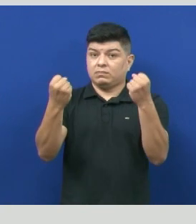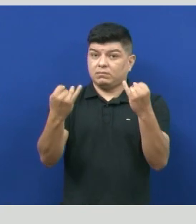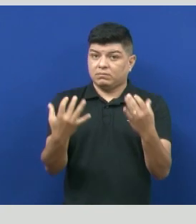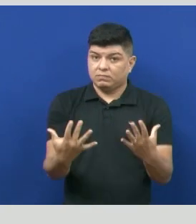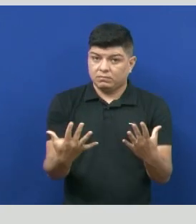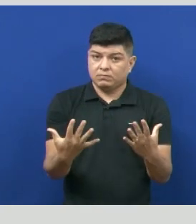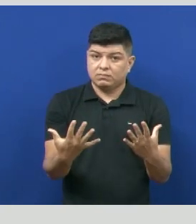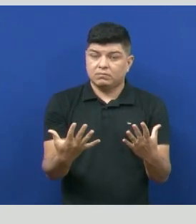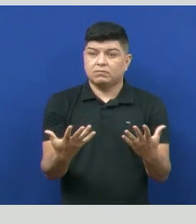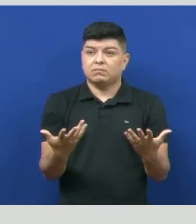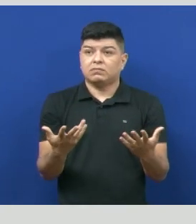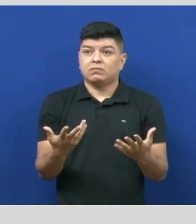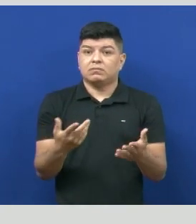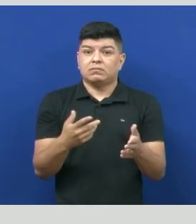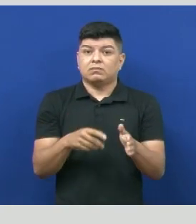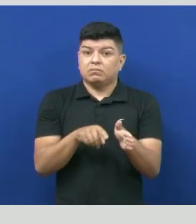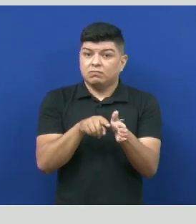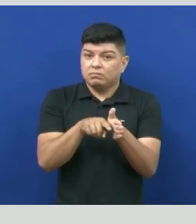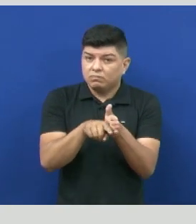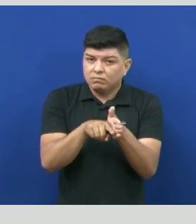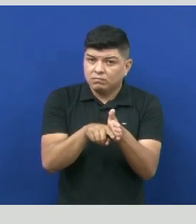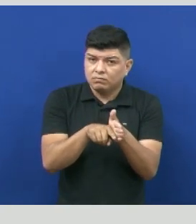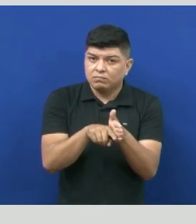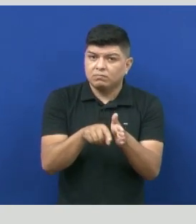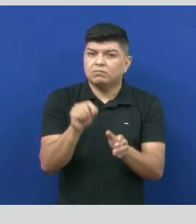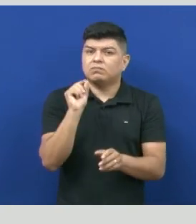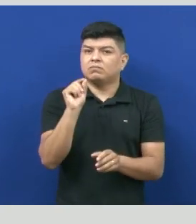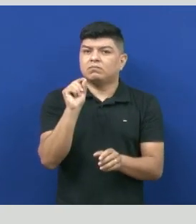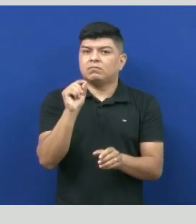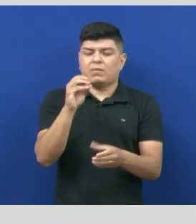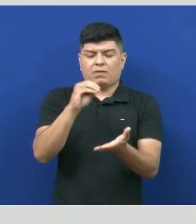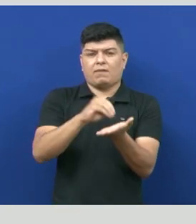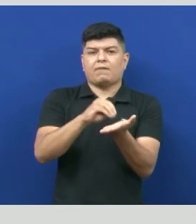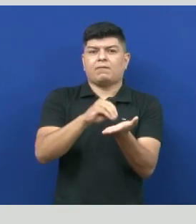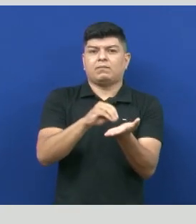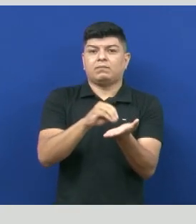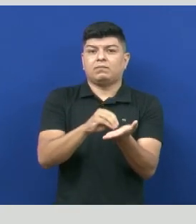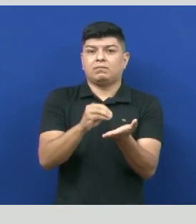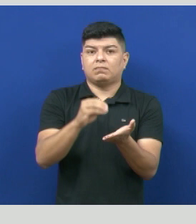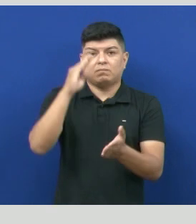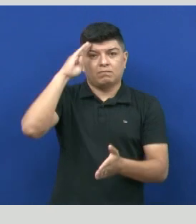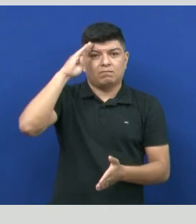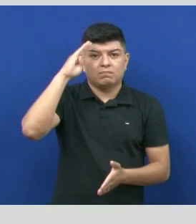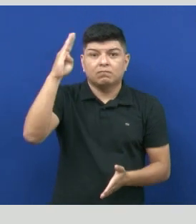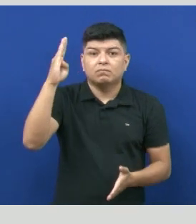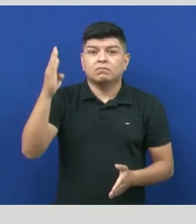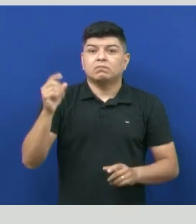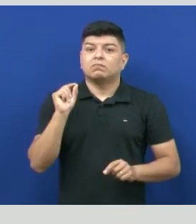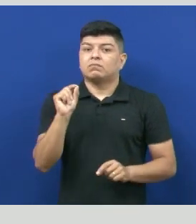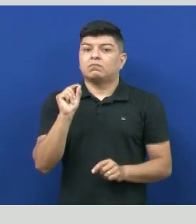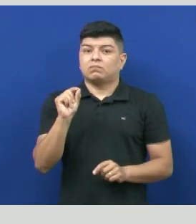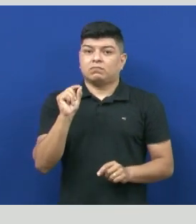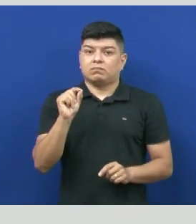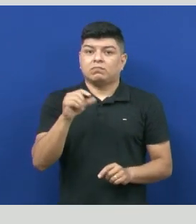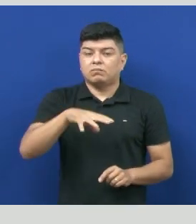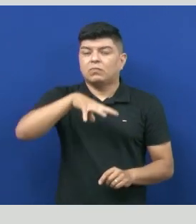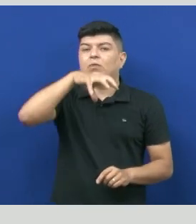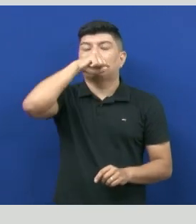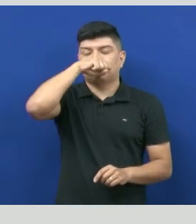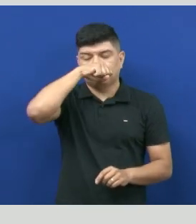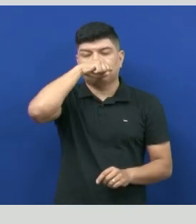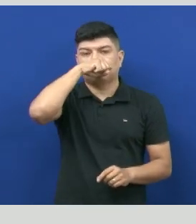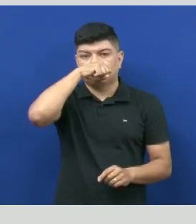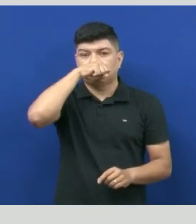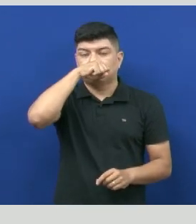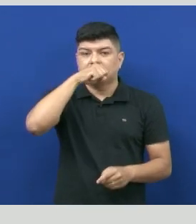para quem defendia a teoria da abiogênese era que faltava o princípio ativo ali, no caso, o ar, o